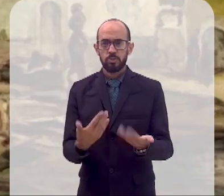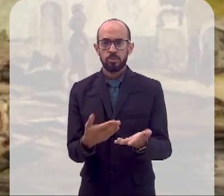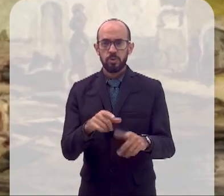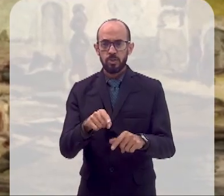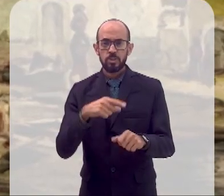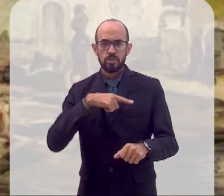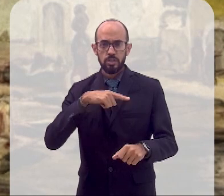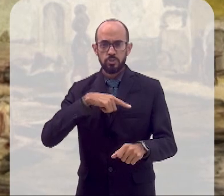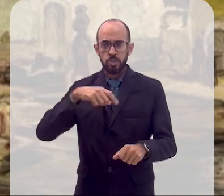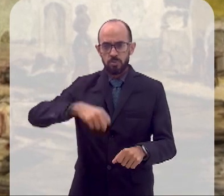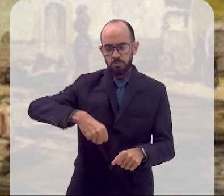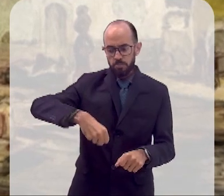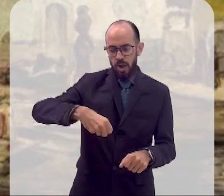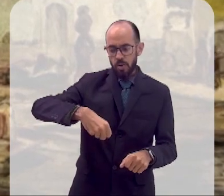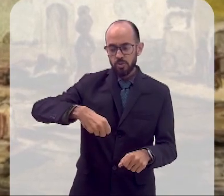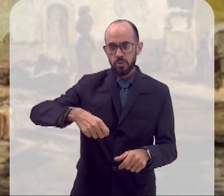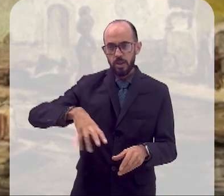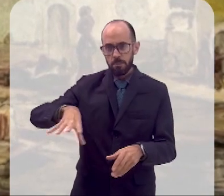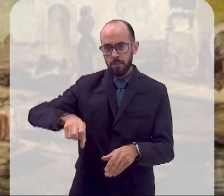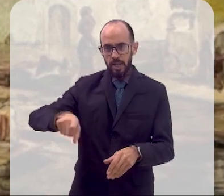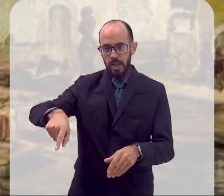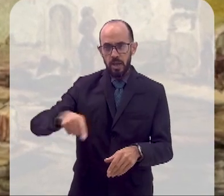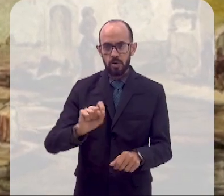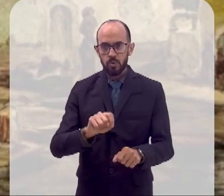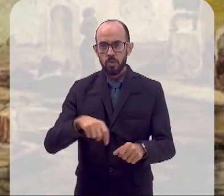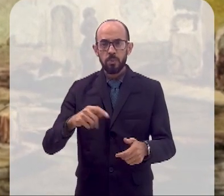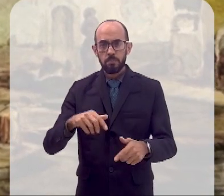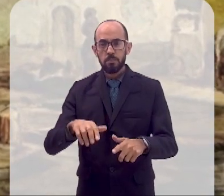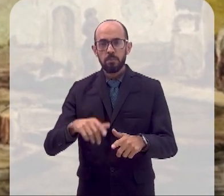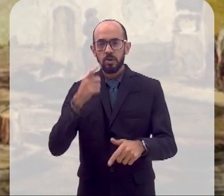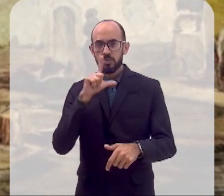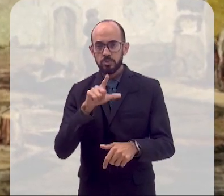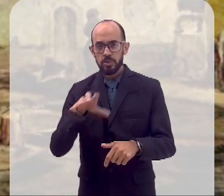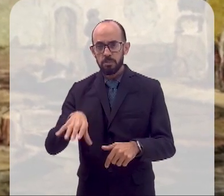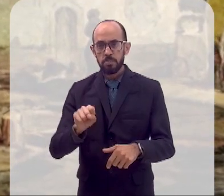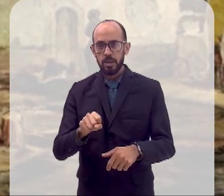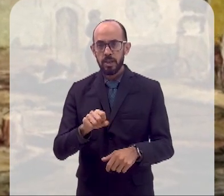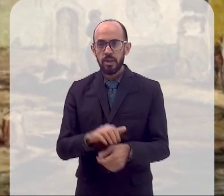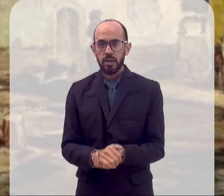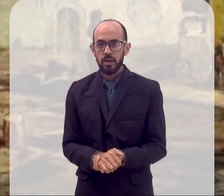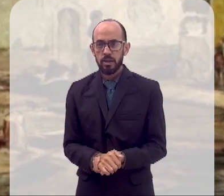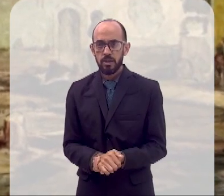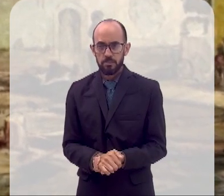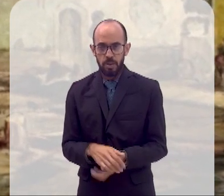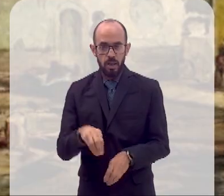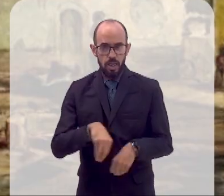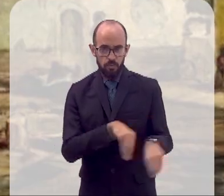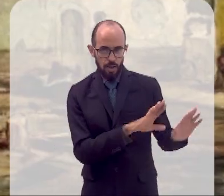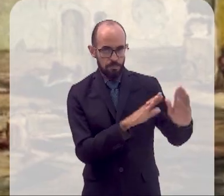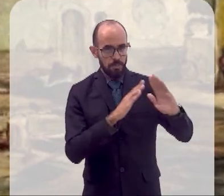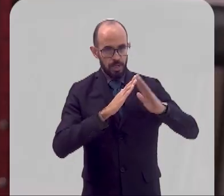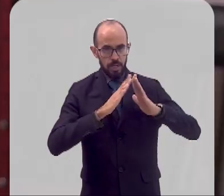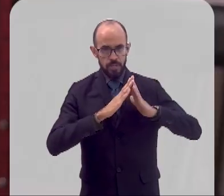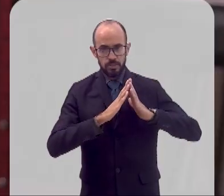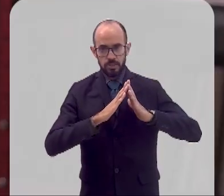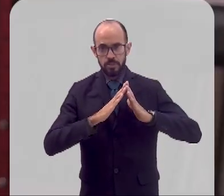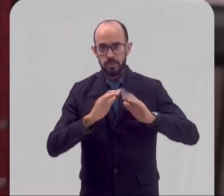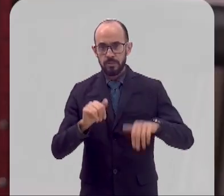baldes vazios, justamente para pegar água no chafariz e levar para casa.